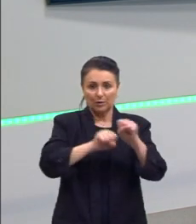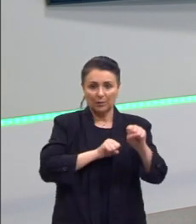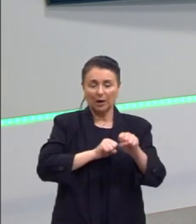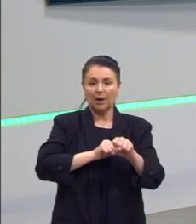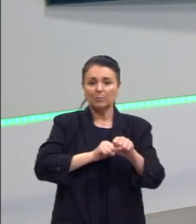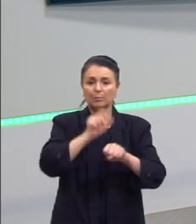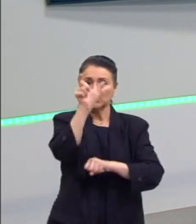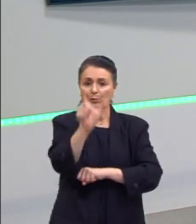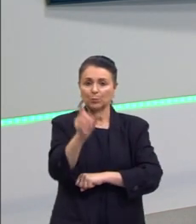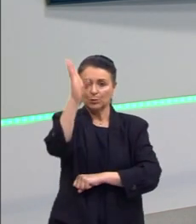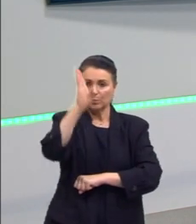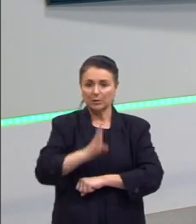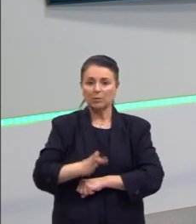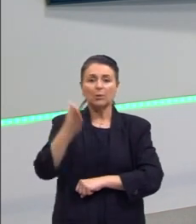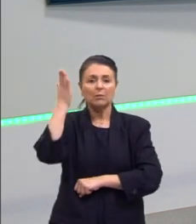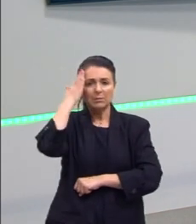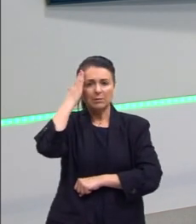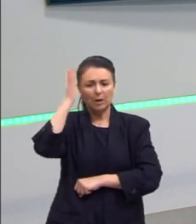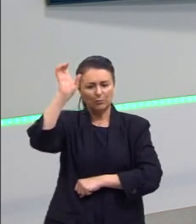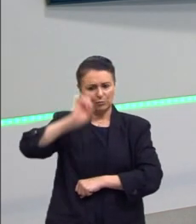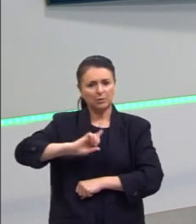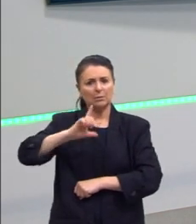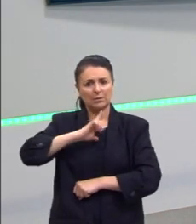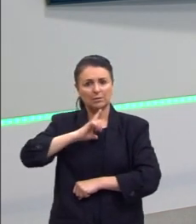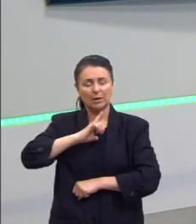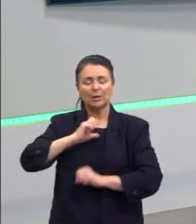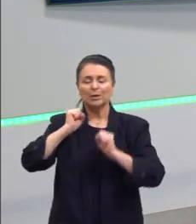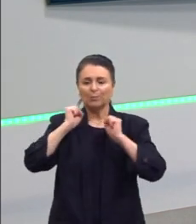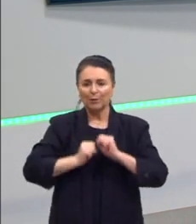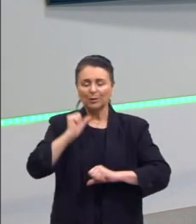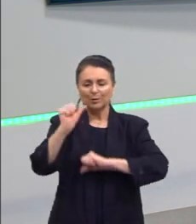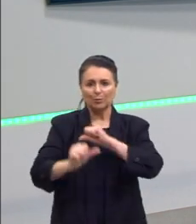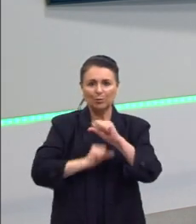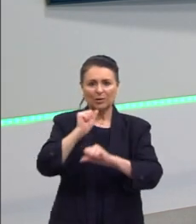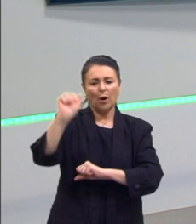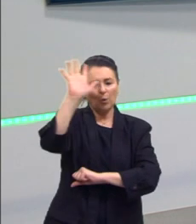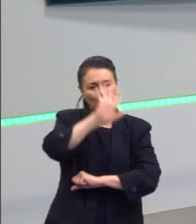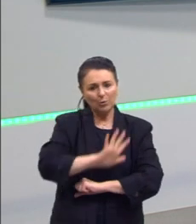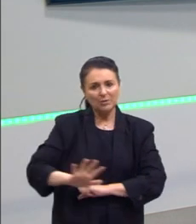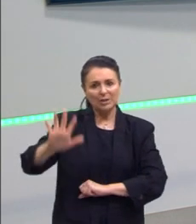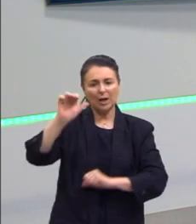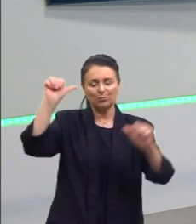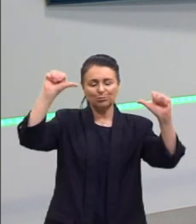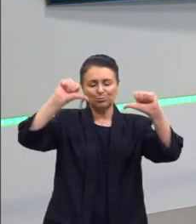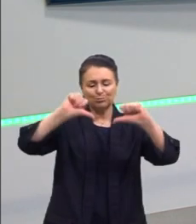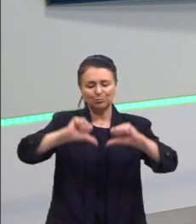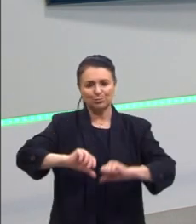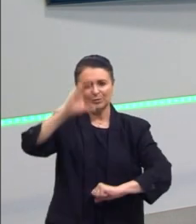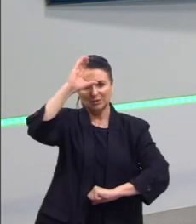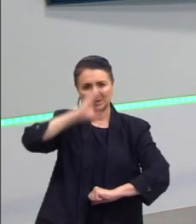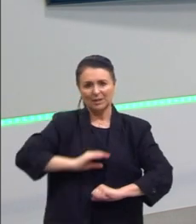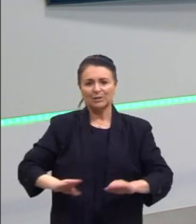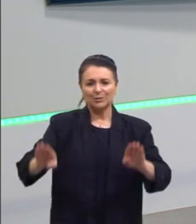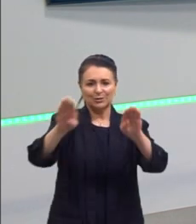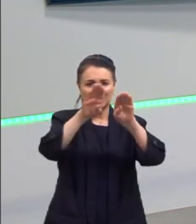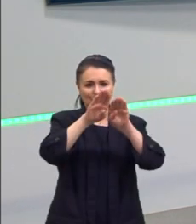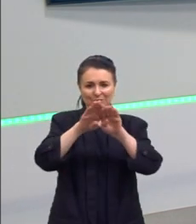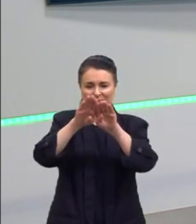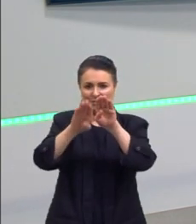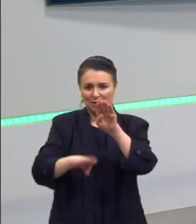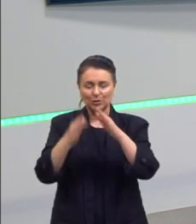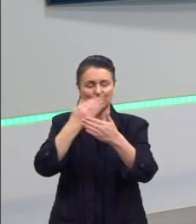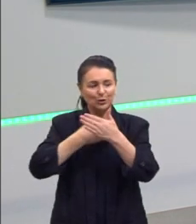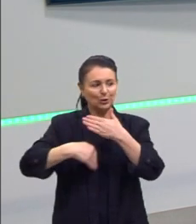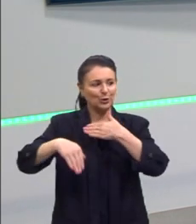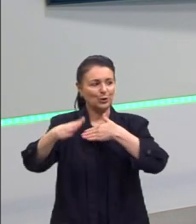que, cientes dos seus direitos, podem mudar o atual cenário de precária cidadania e desigualdade. Tudo